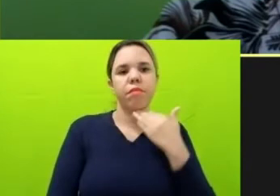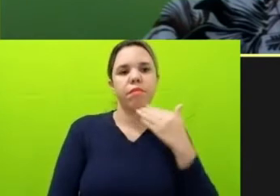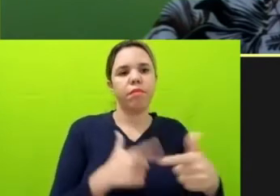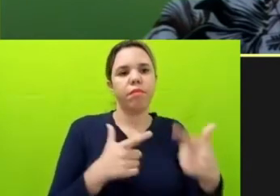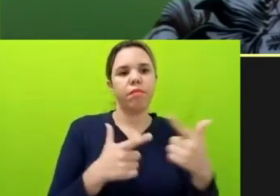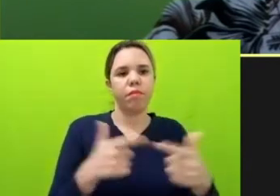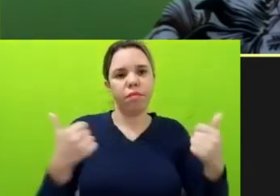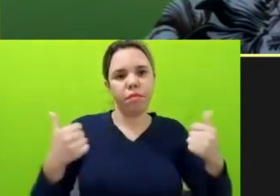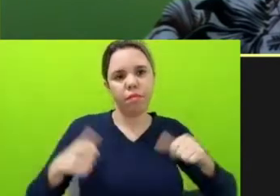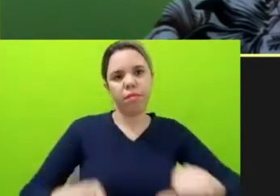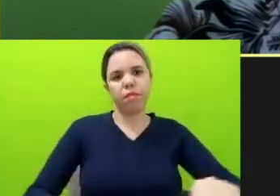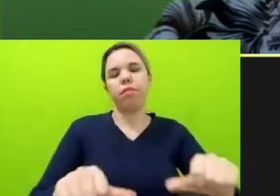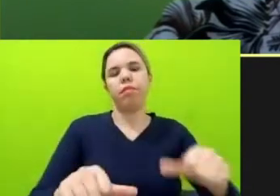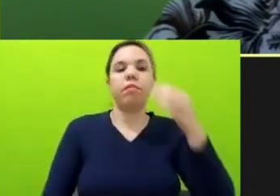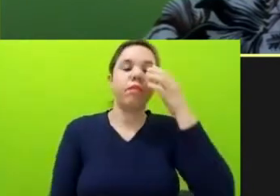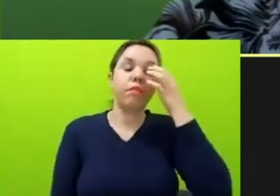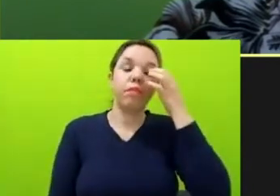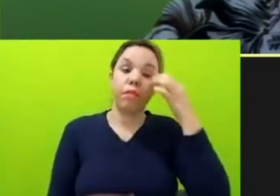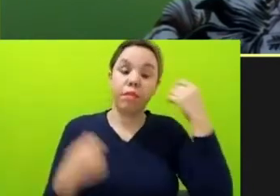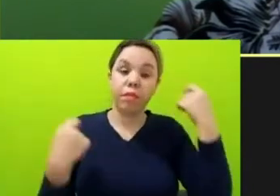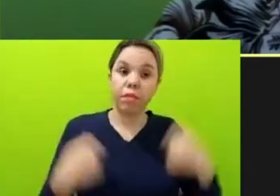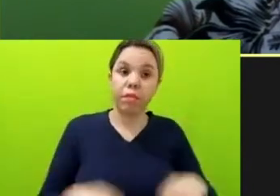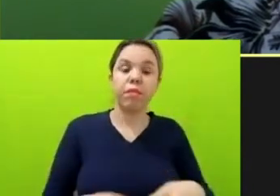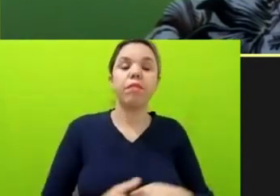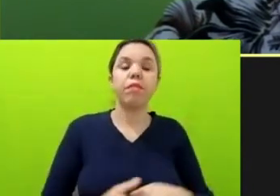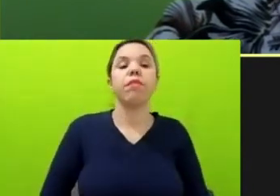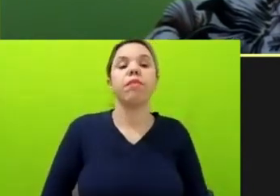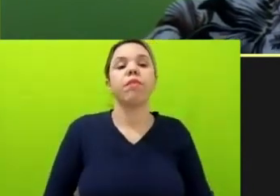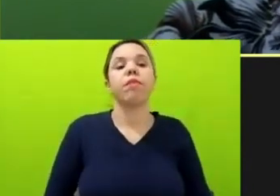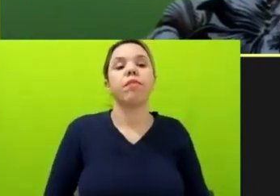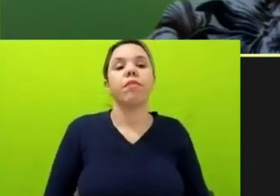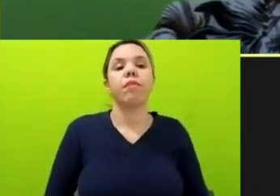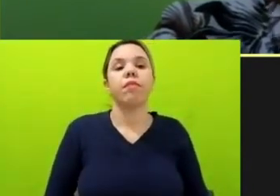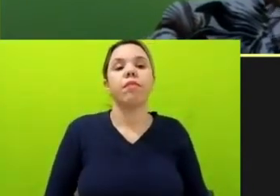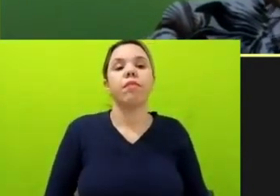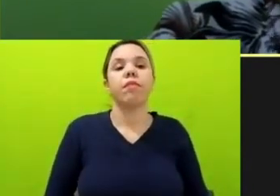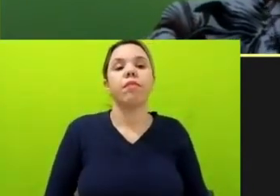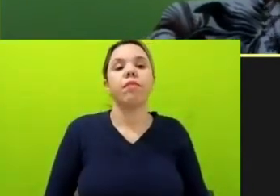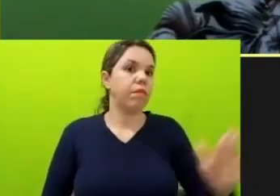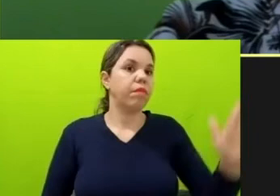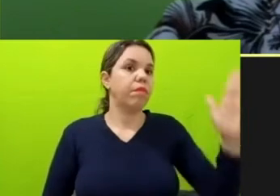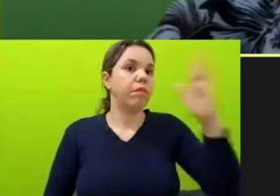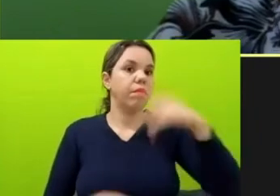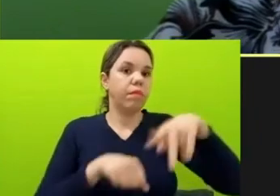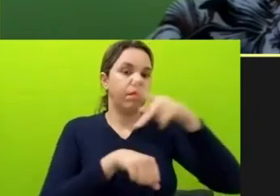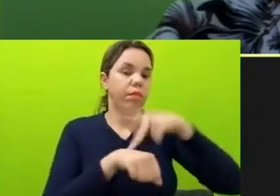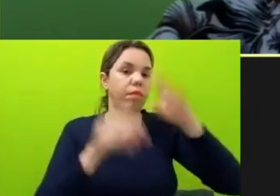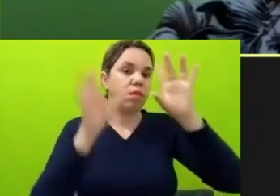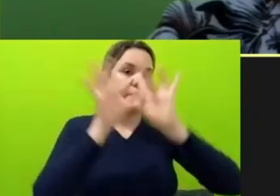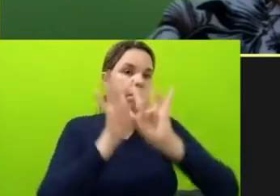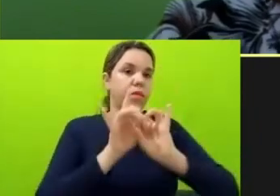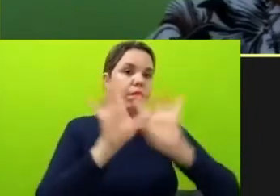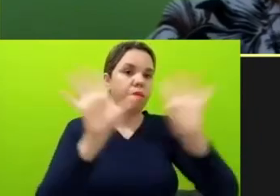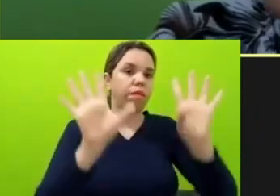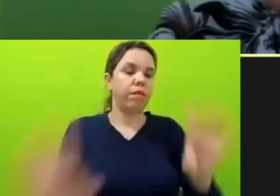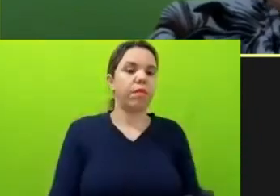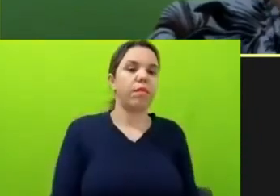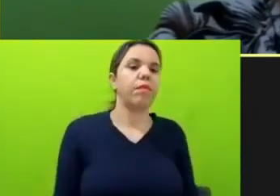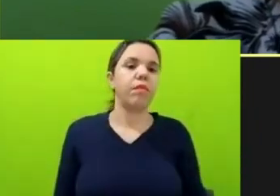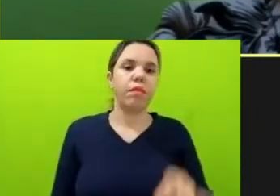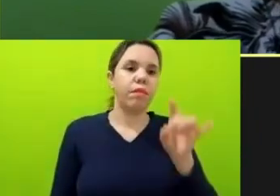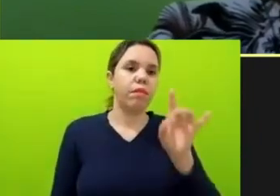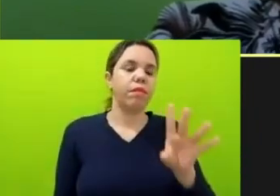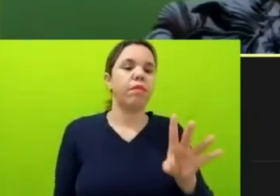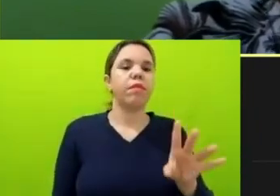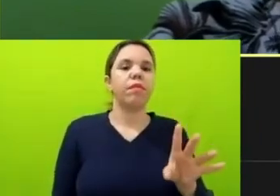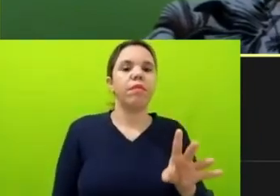preciso, realmente, que o Brasil seja um país democrático. E só através da democracia a gente vai ter acesso